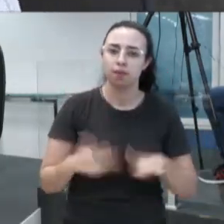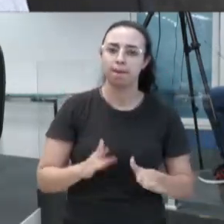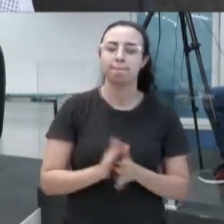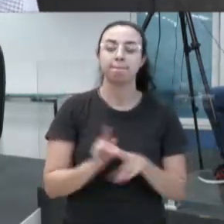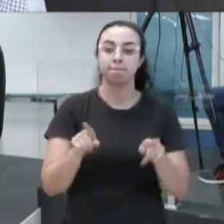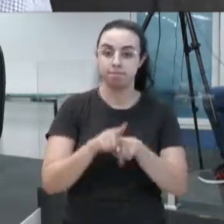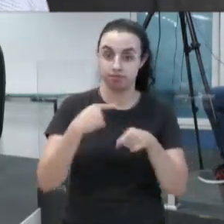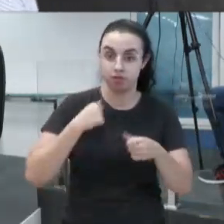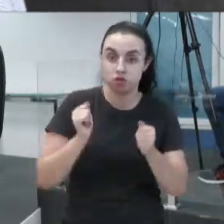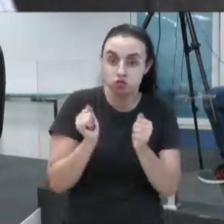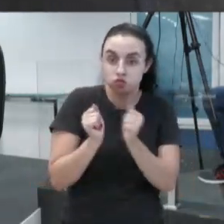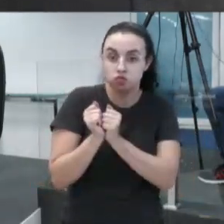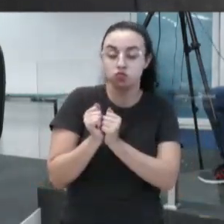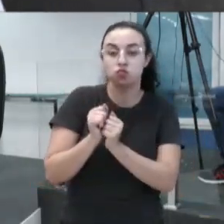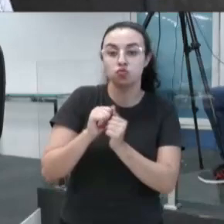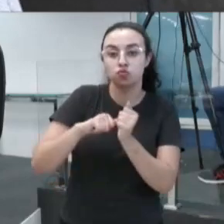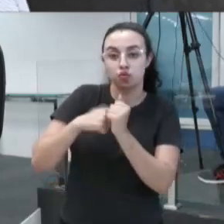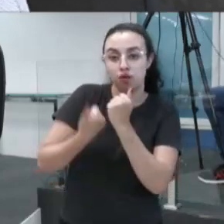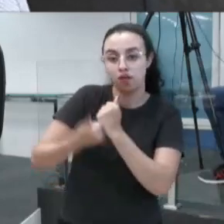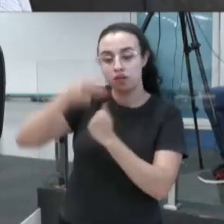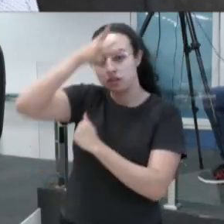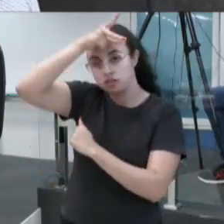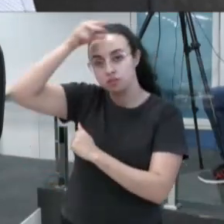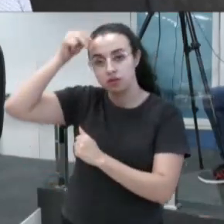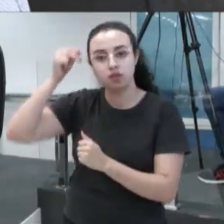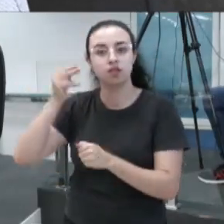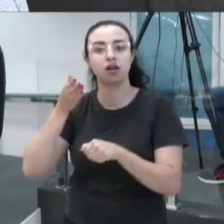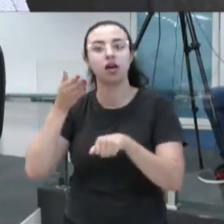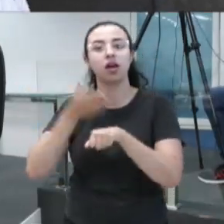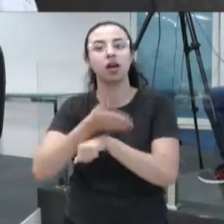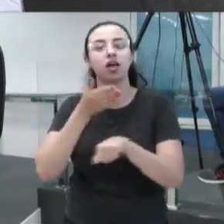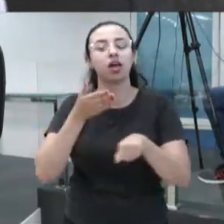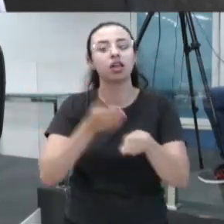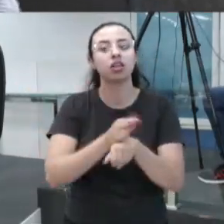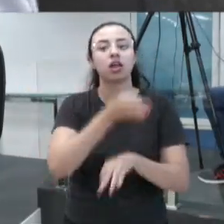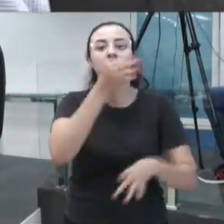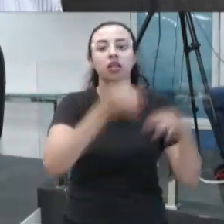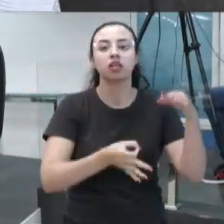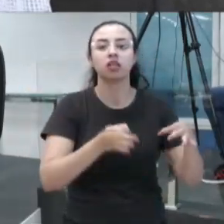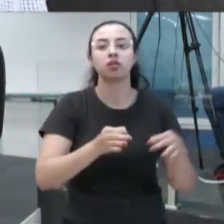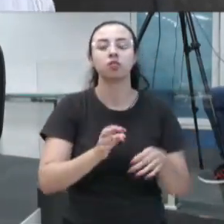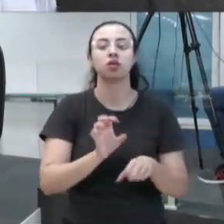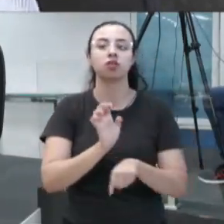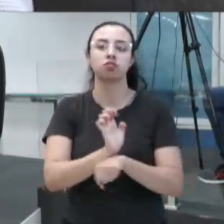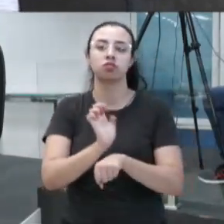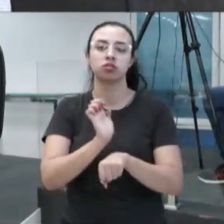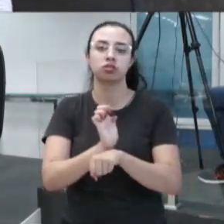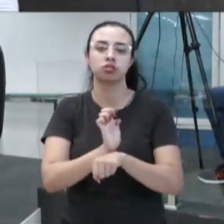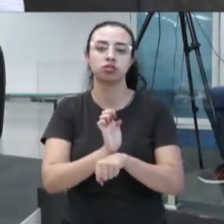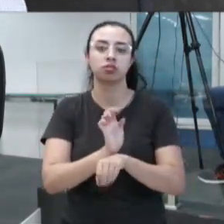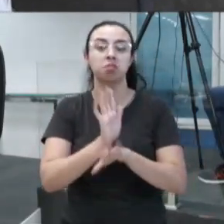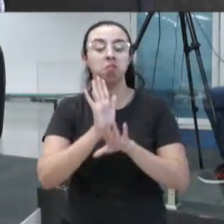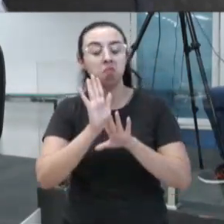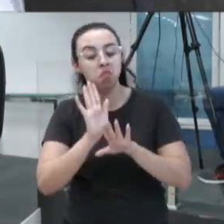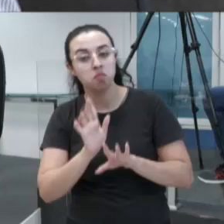manifestei a vice-prefeita Janete, entrar no Tribunal de Contas do Estado. Porém, foram um pouquinho mais longe,